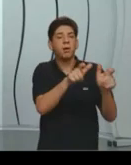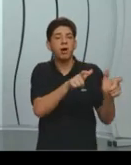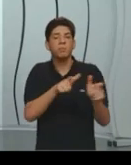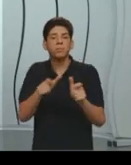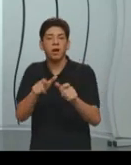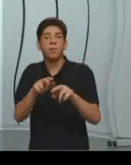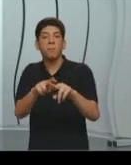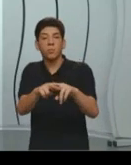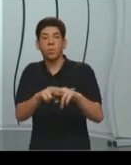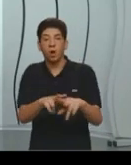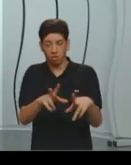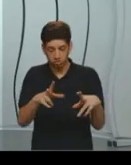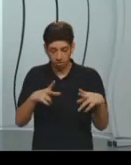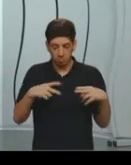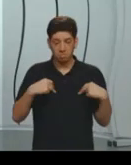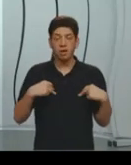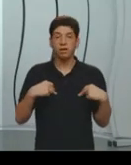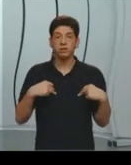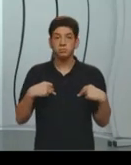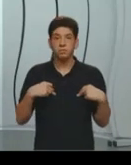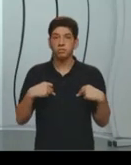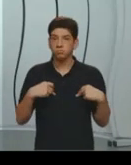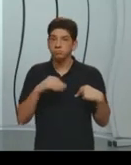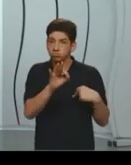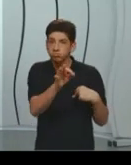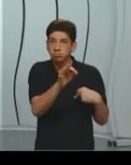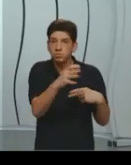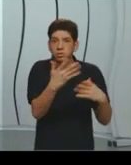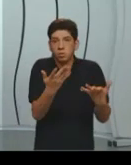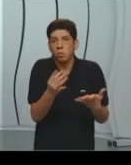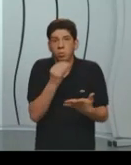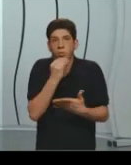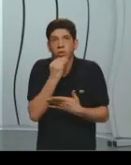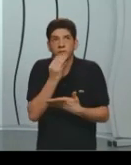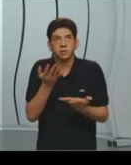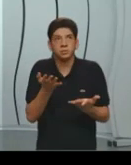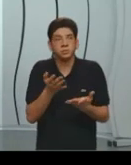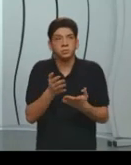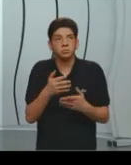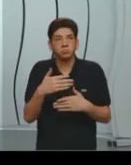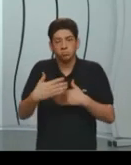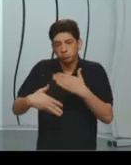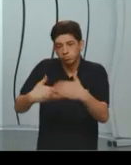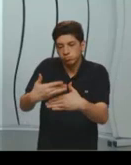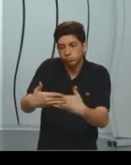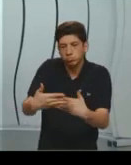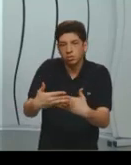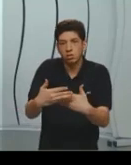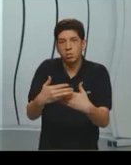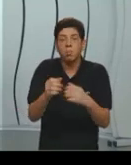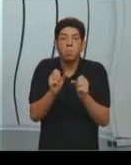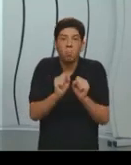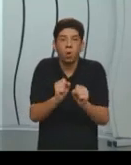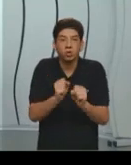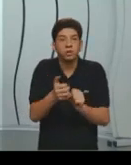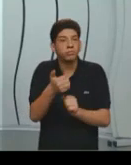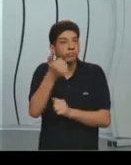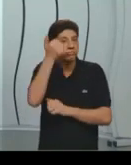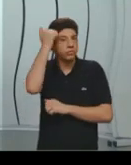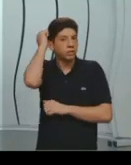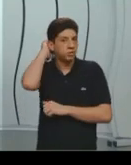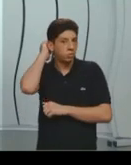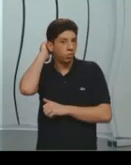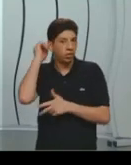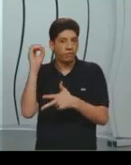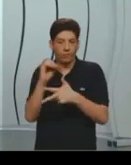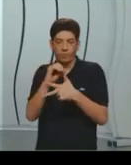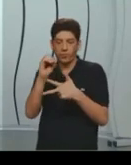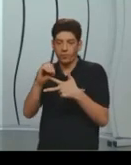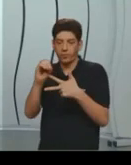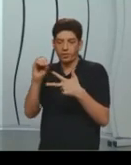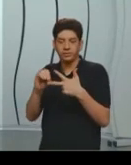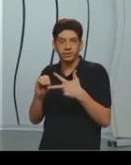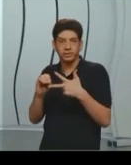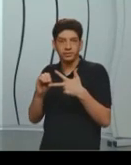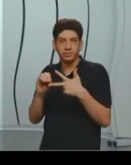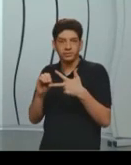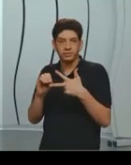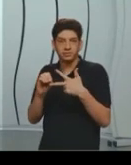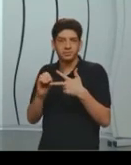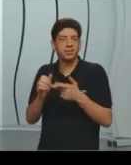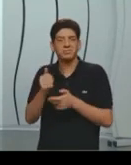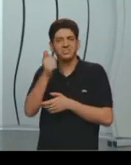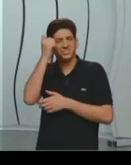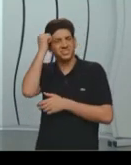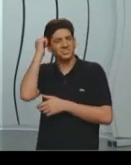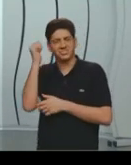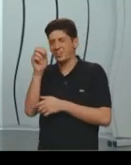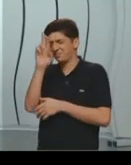dela. E a gente pode observar, por exemplo, um processo meritocrático é o próprio vestibular, ou o Enem, eu estou falando vestibular, vestibular